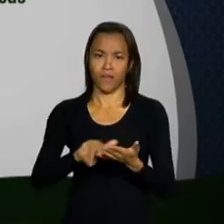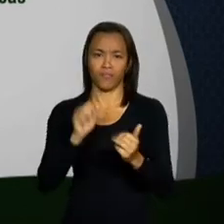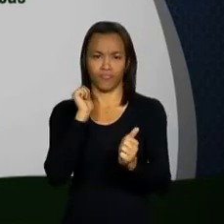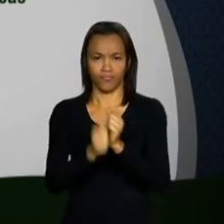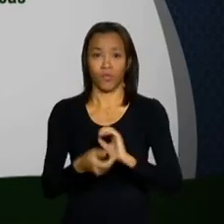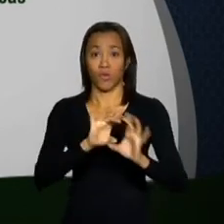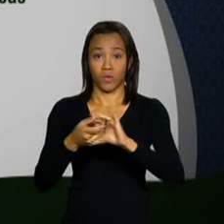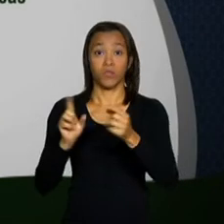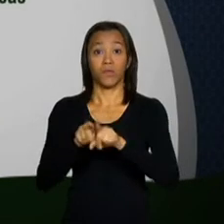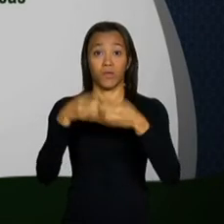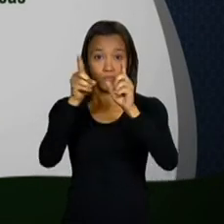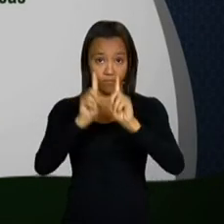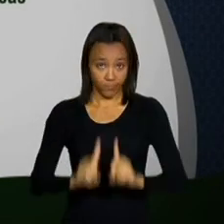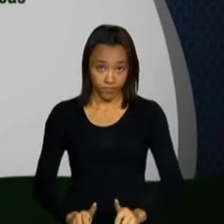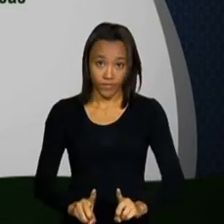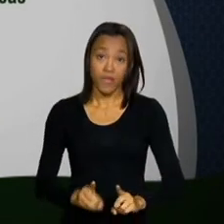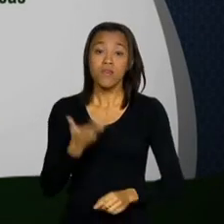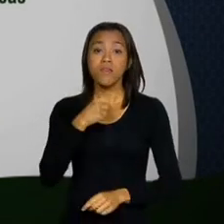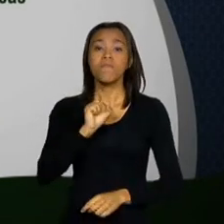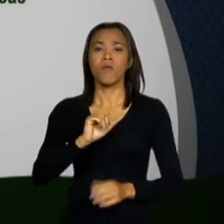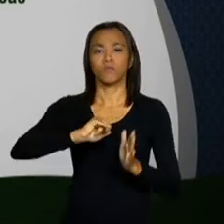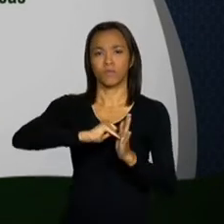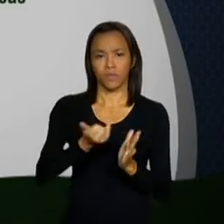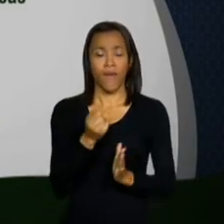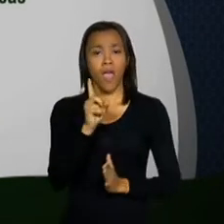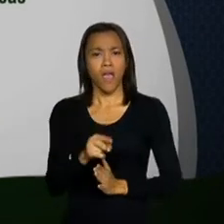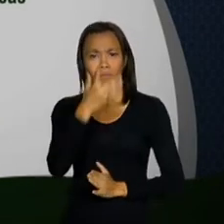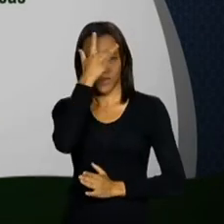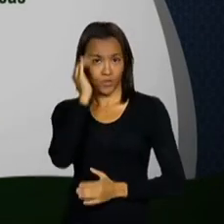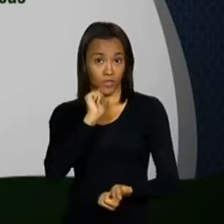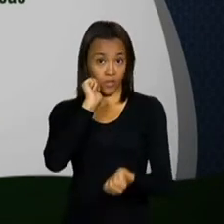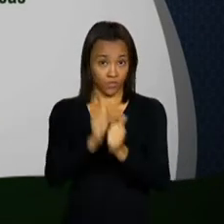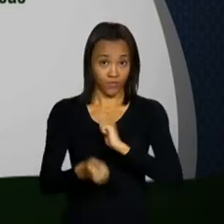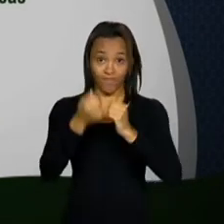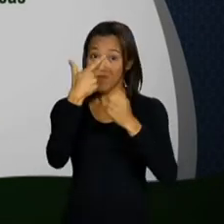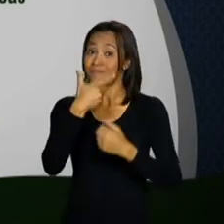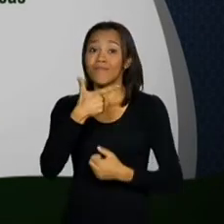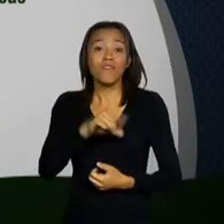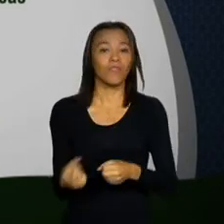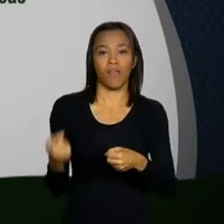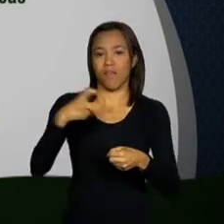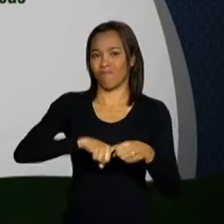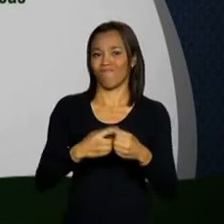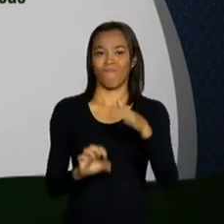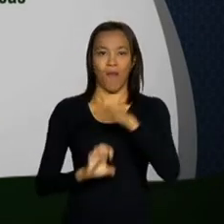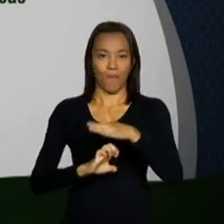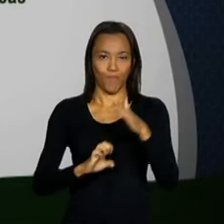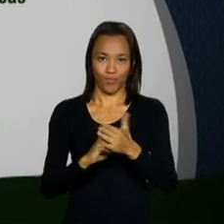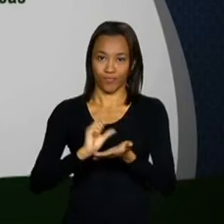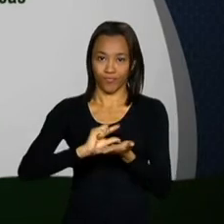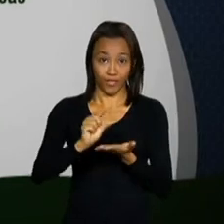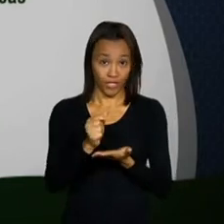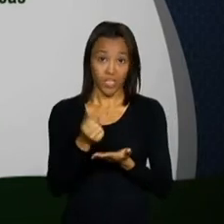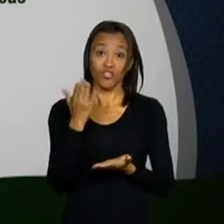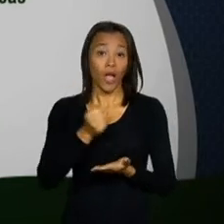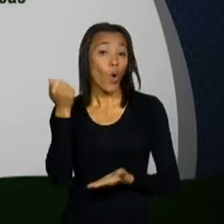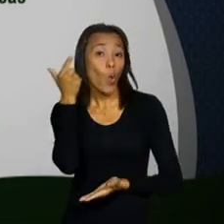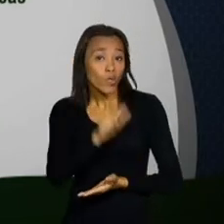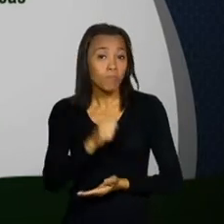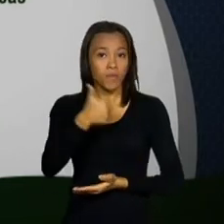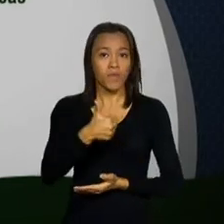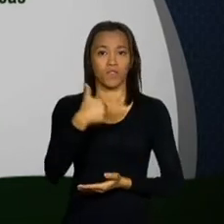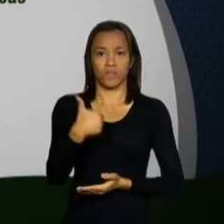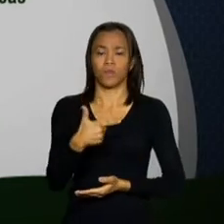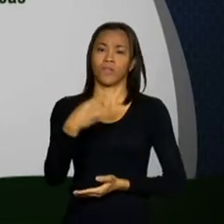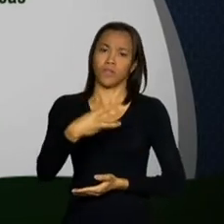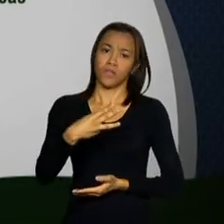olímpicas e paralímpicas. Quem pode se inscrever são os desportistas que não recebem patrocínio e que foram classificados na primeira,